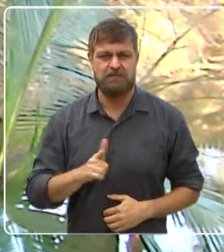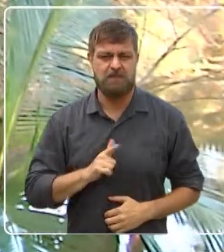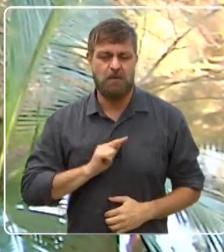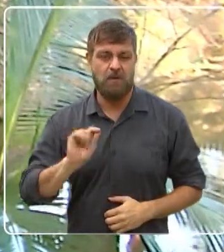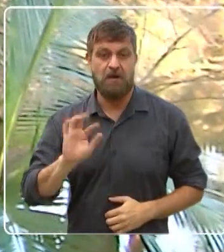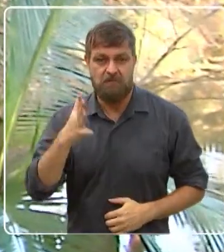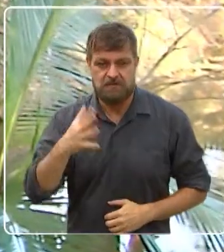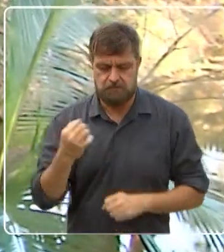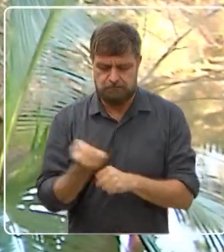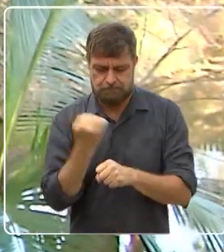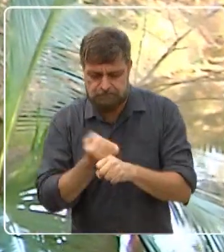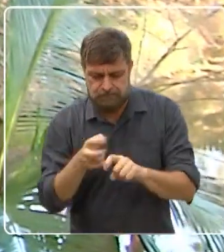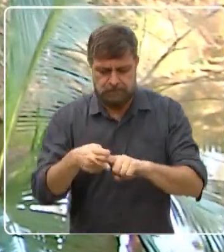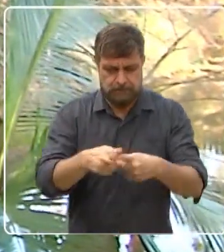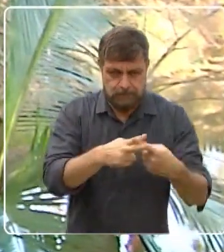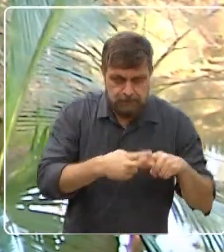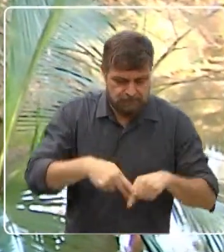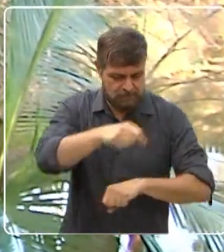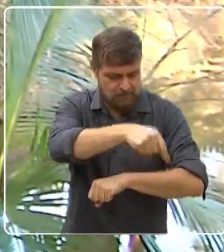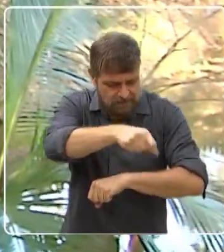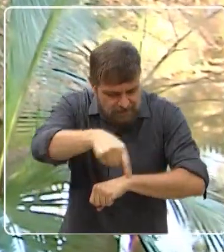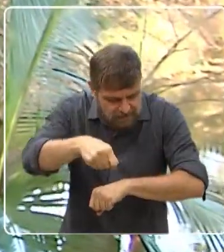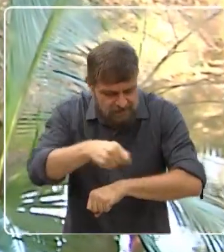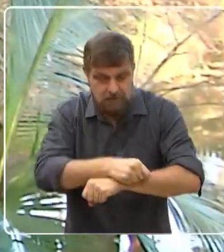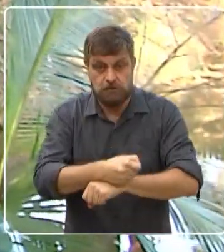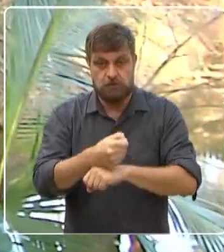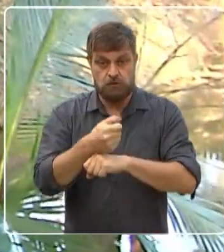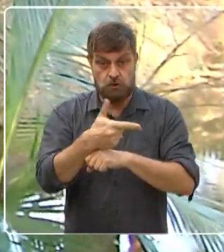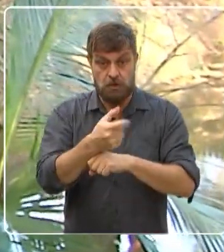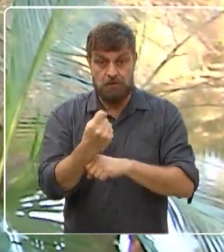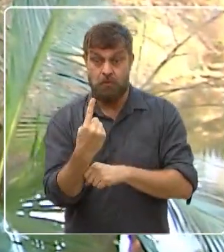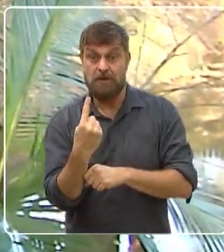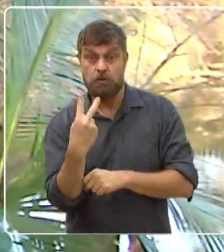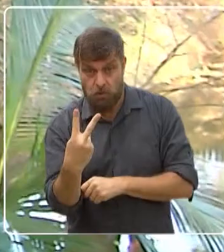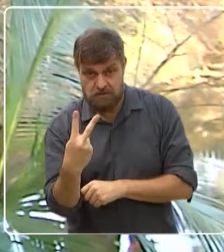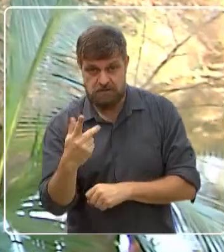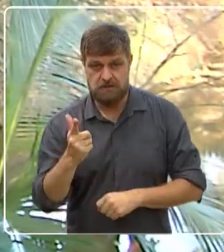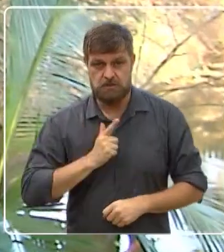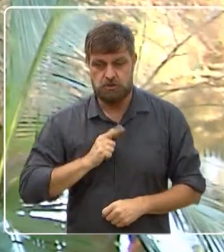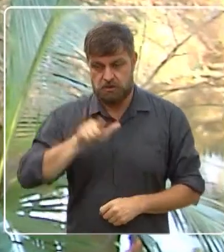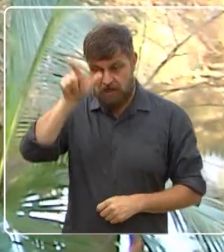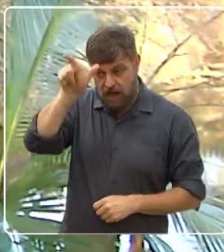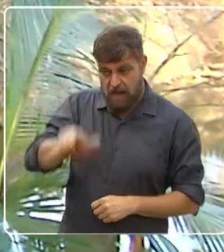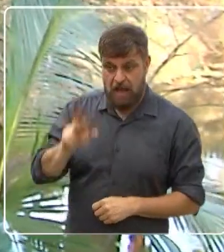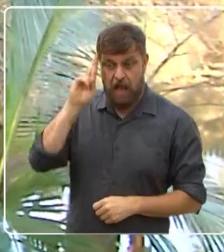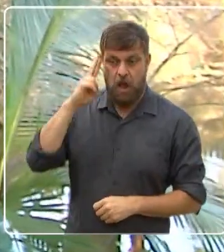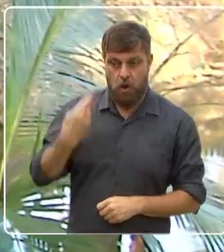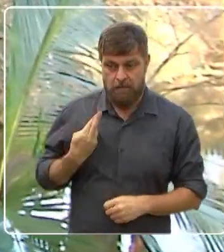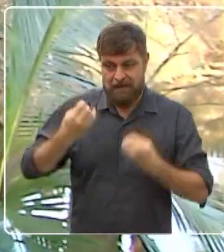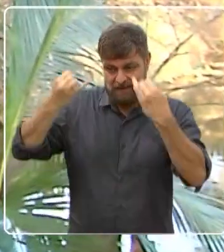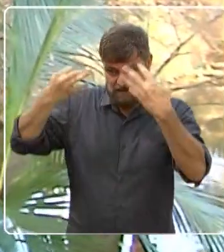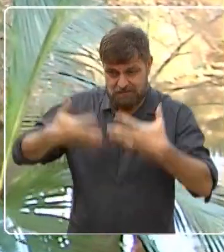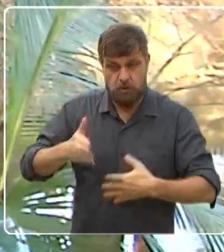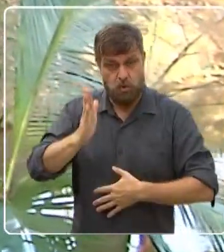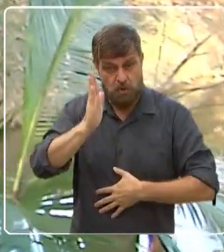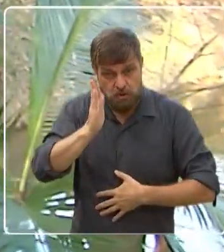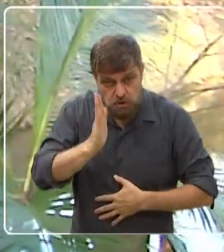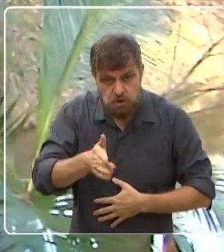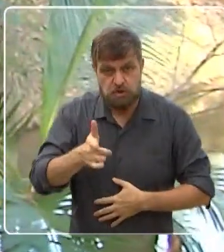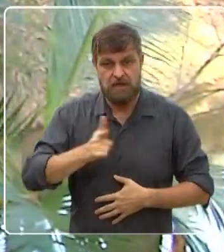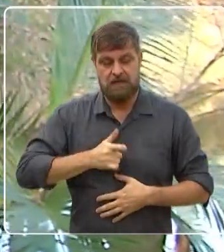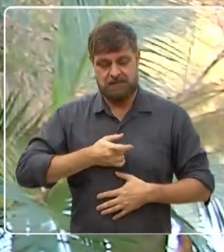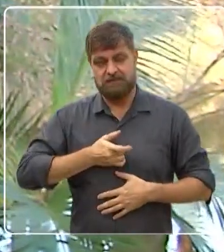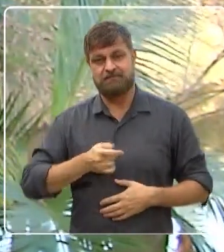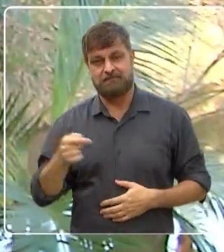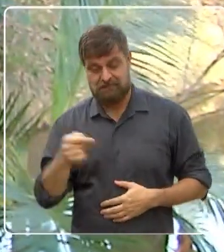revitalização em 2012. Que era, como a Roberta falou na entrevista passada, e ela falou